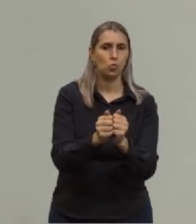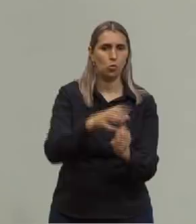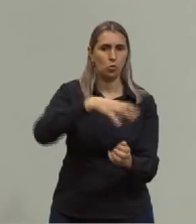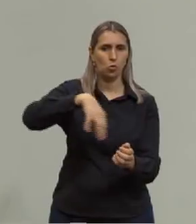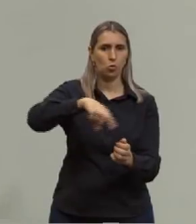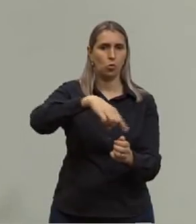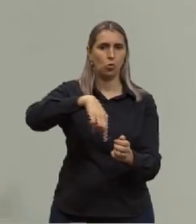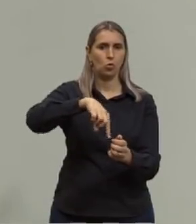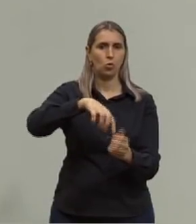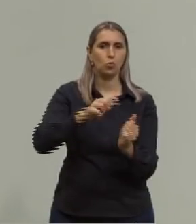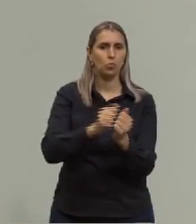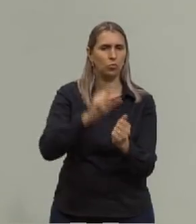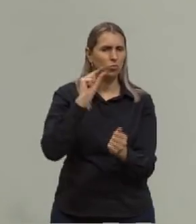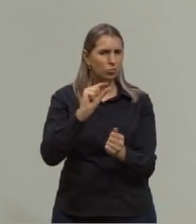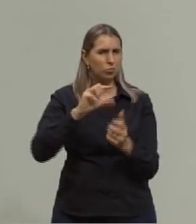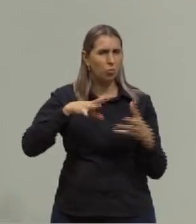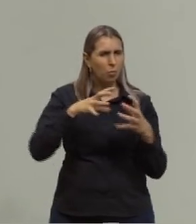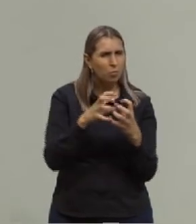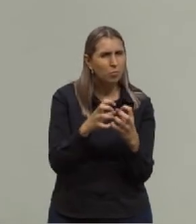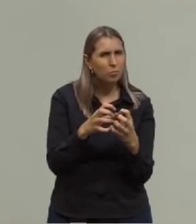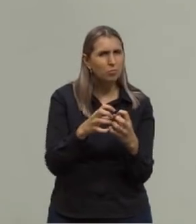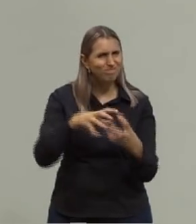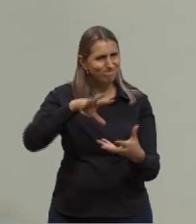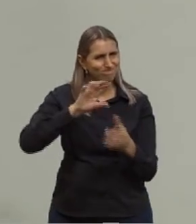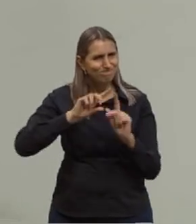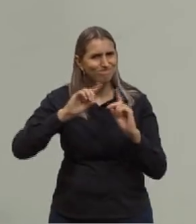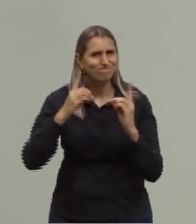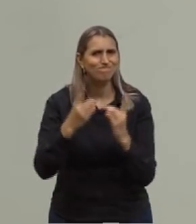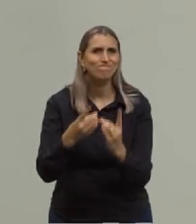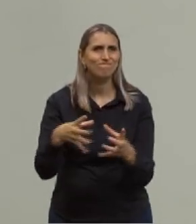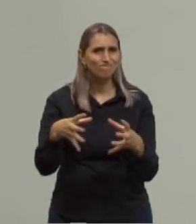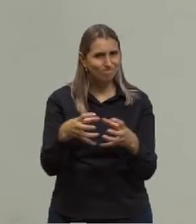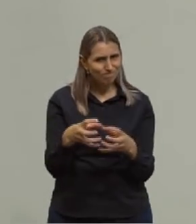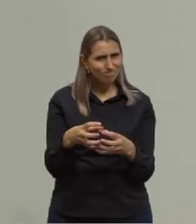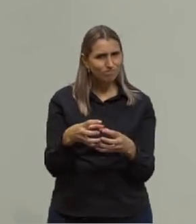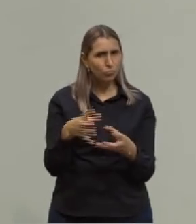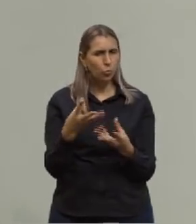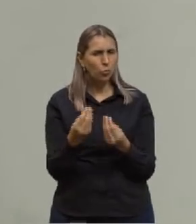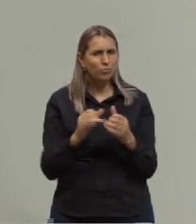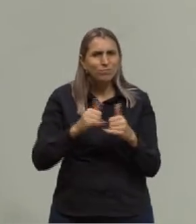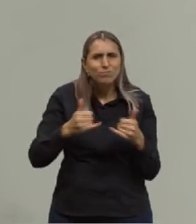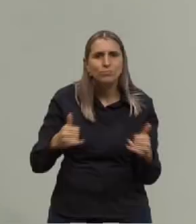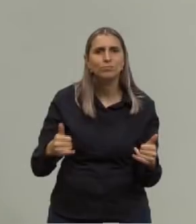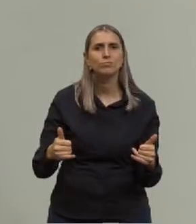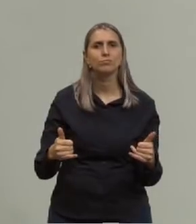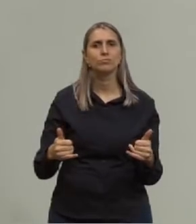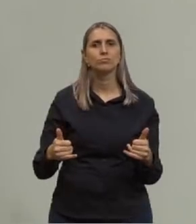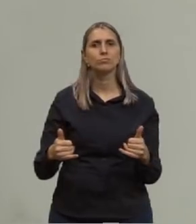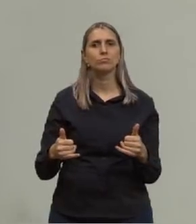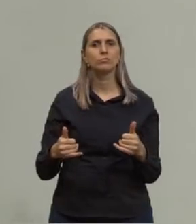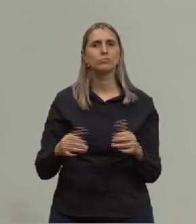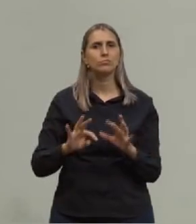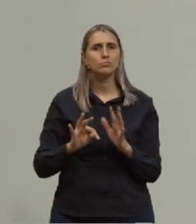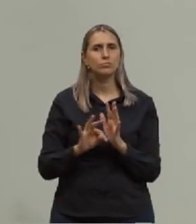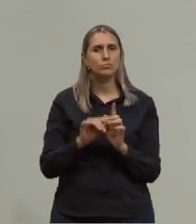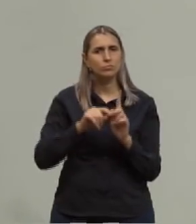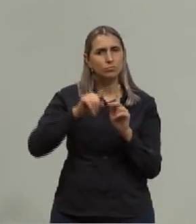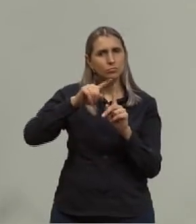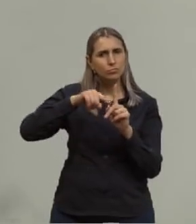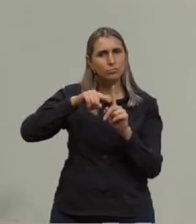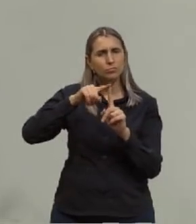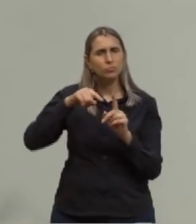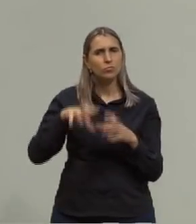única partícula, uma massa densa, com muita energia, muita temperatura que então